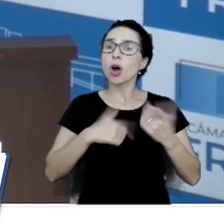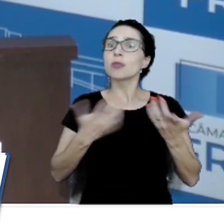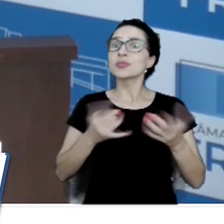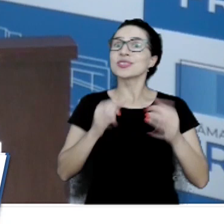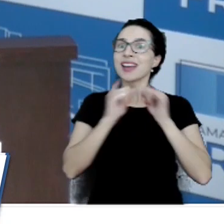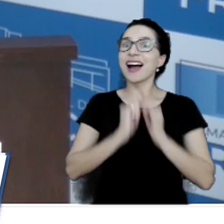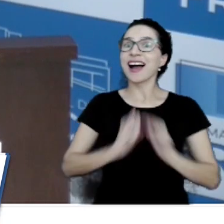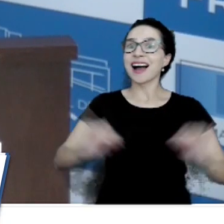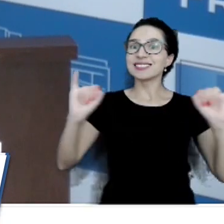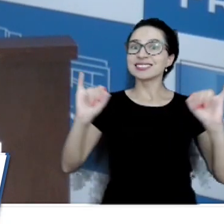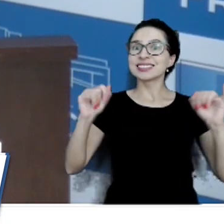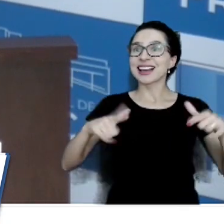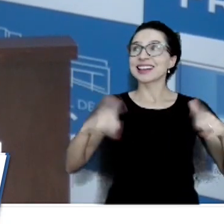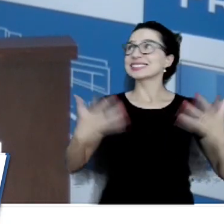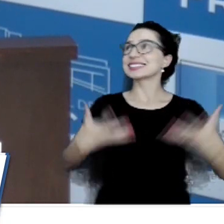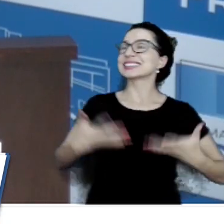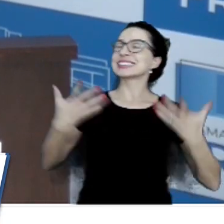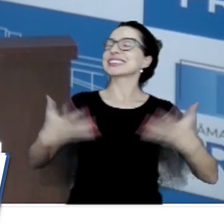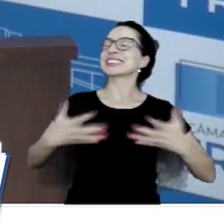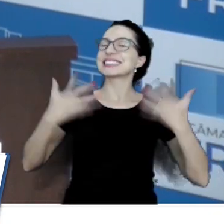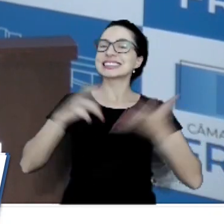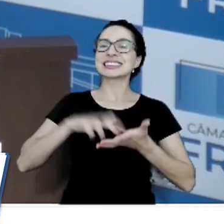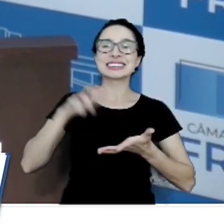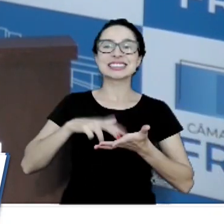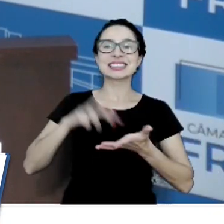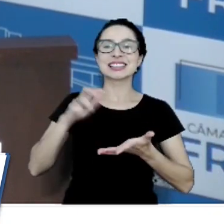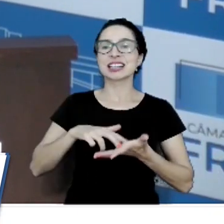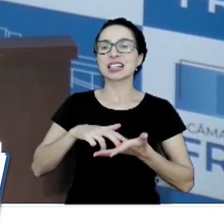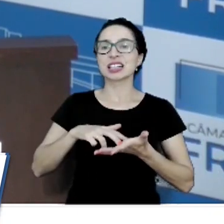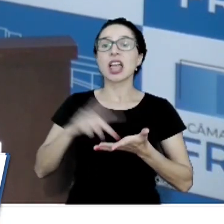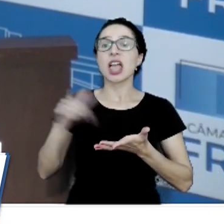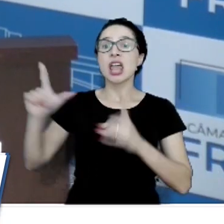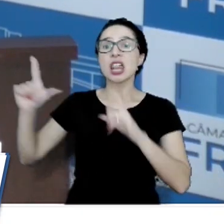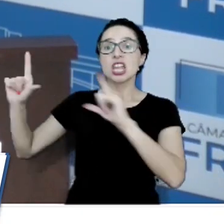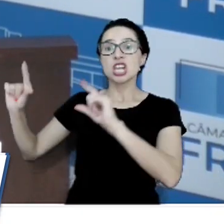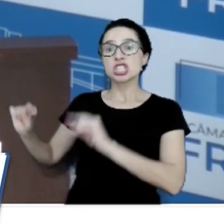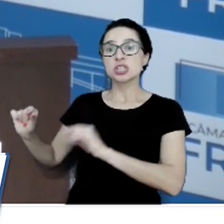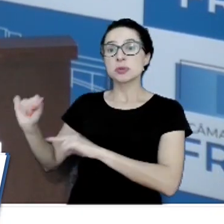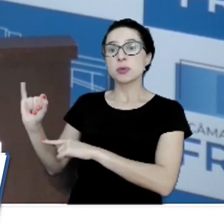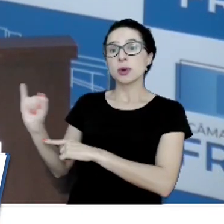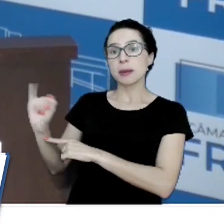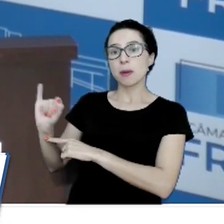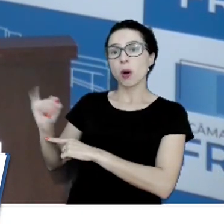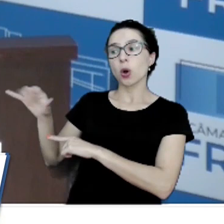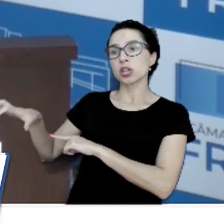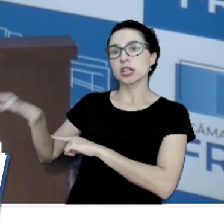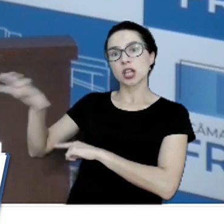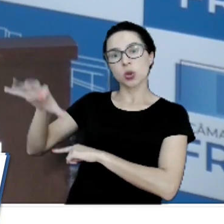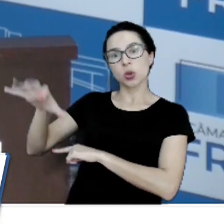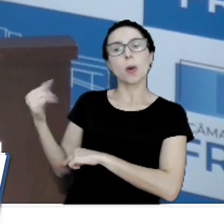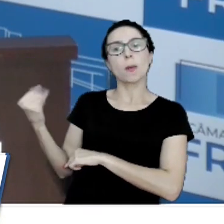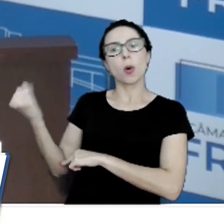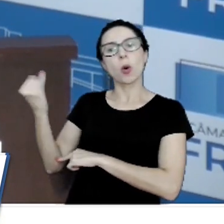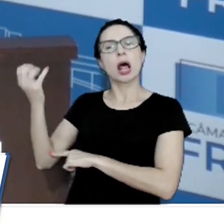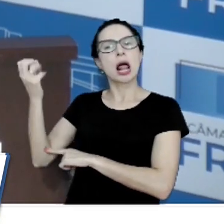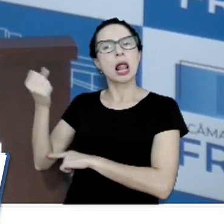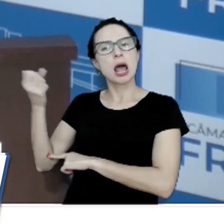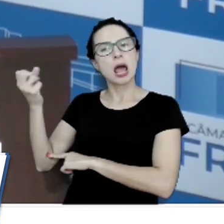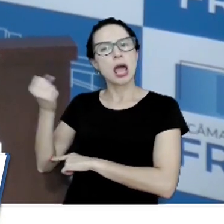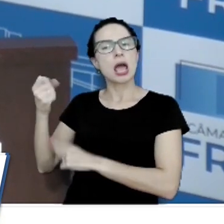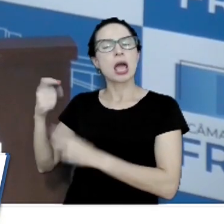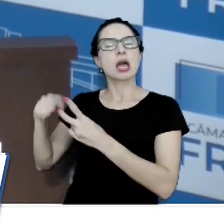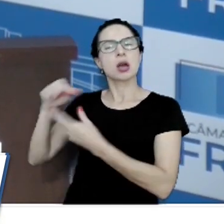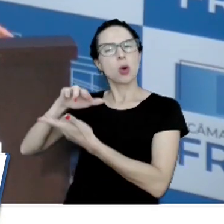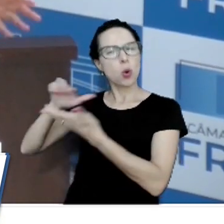comemorando, ele reduziu impostos de setores importantes como leite e outros